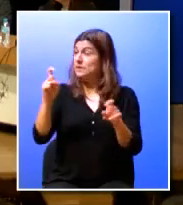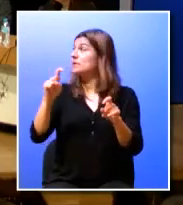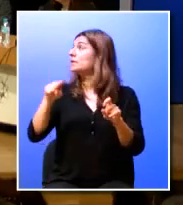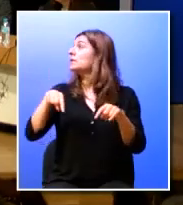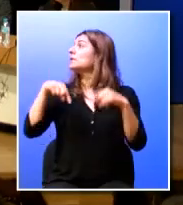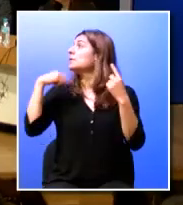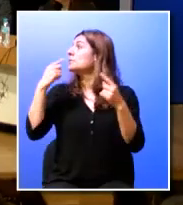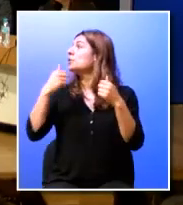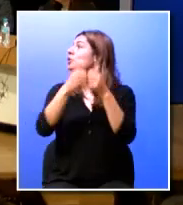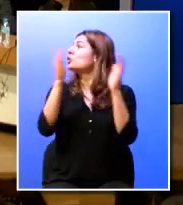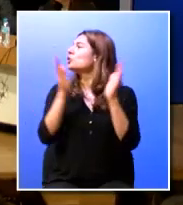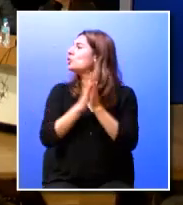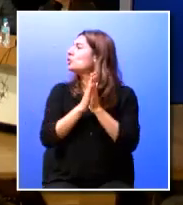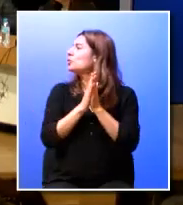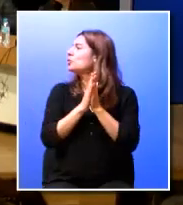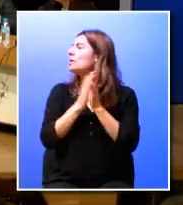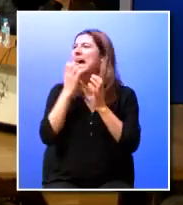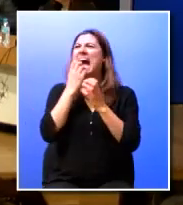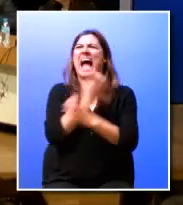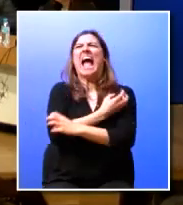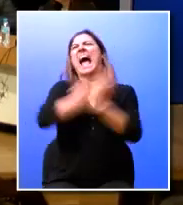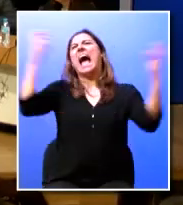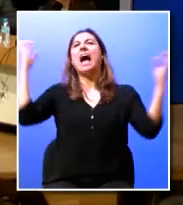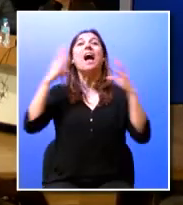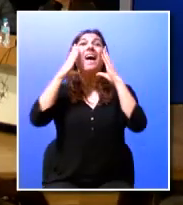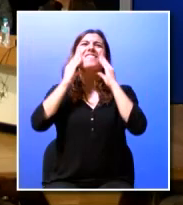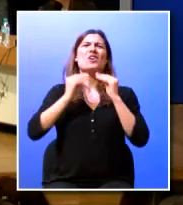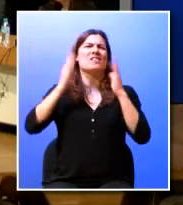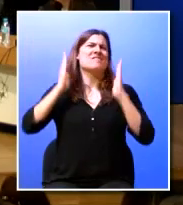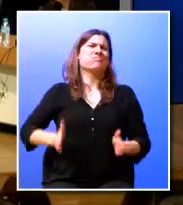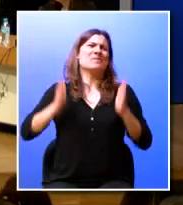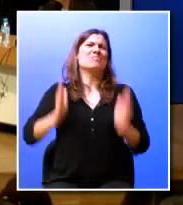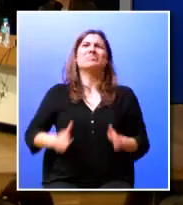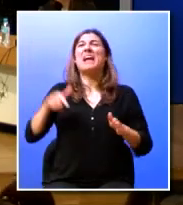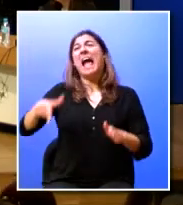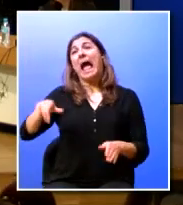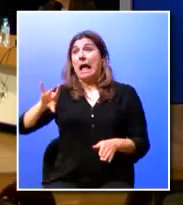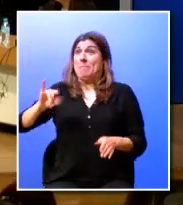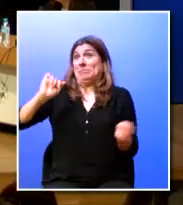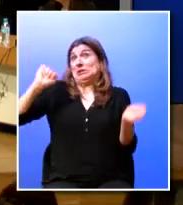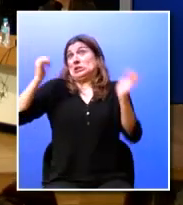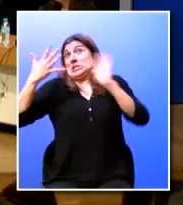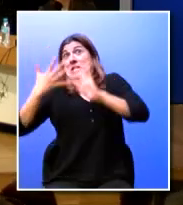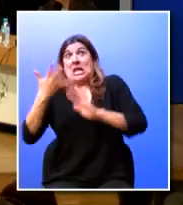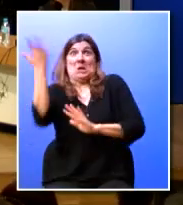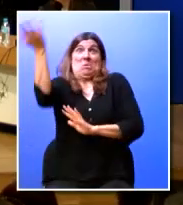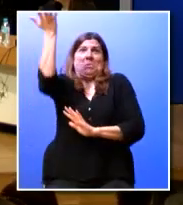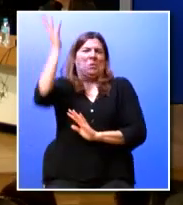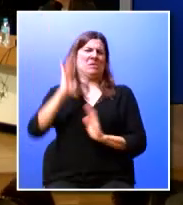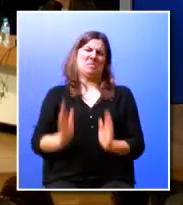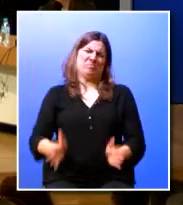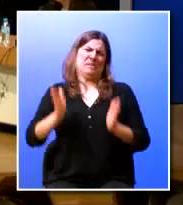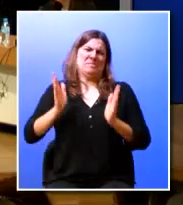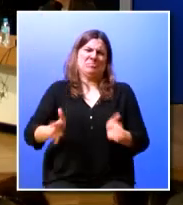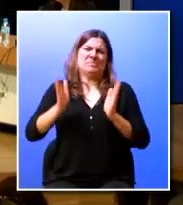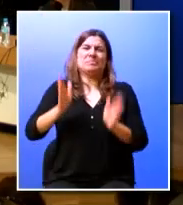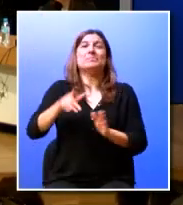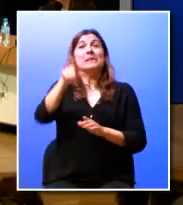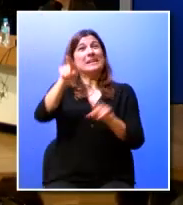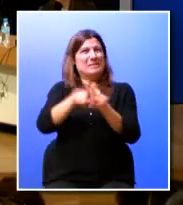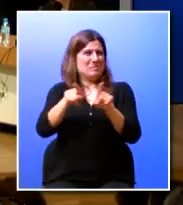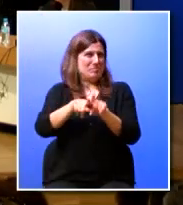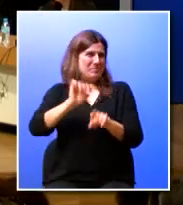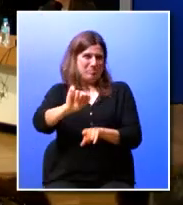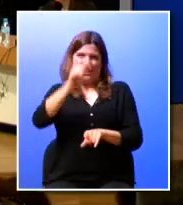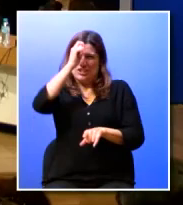e vamos todos dar um grito eu não quero que vergonhas ah tu não isquite não não não isso é coisa de estagiário